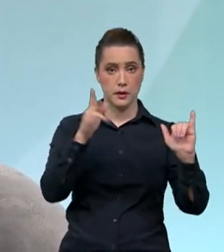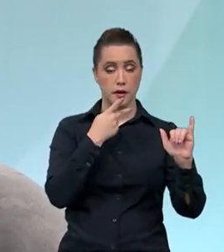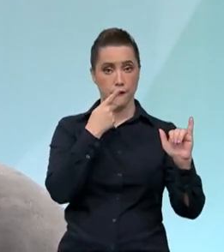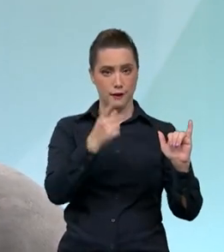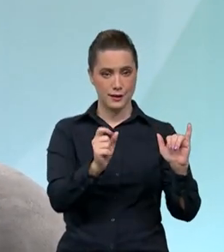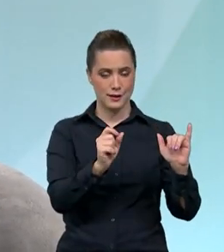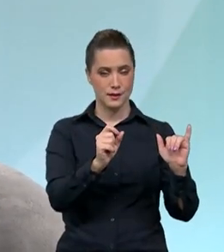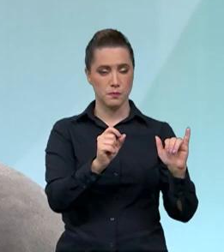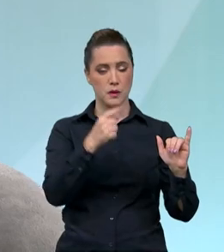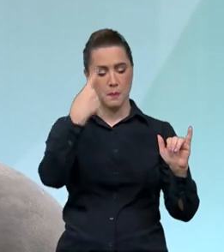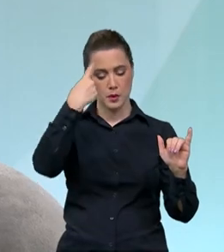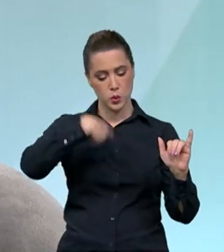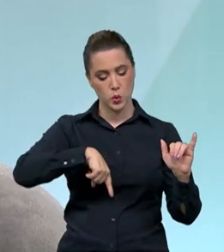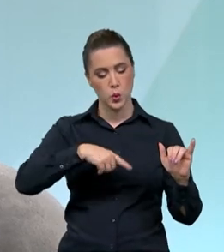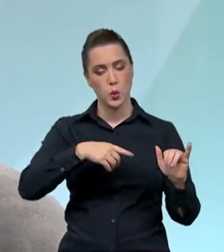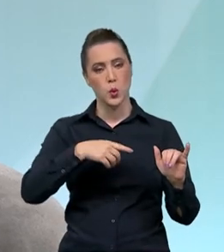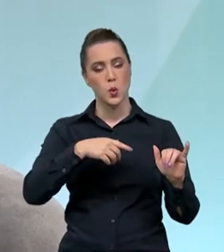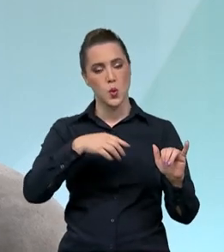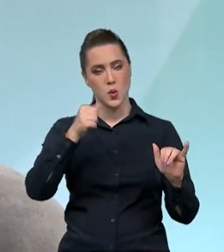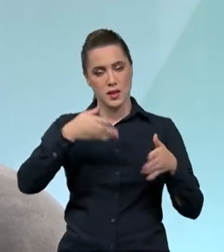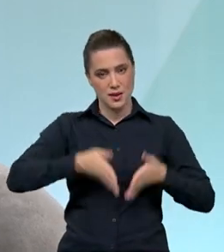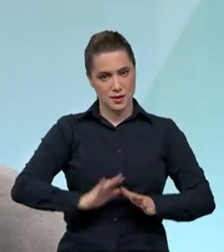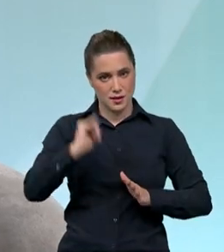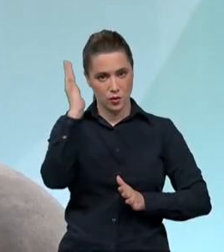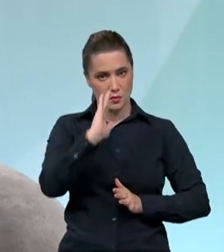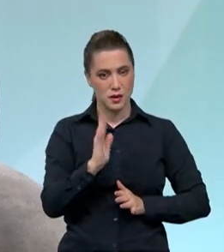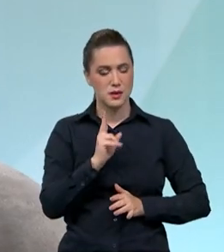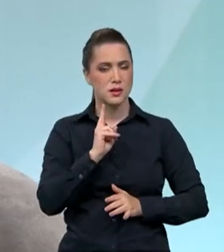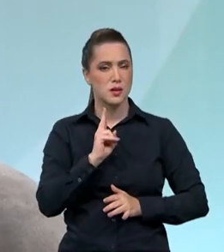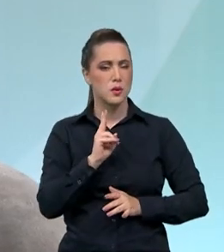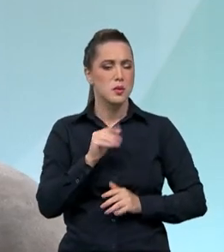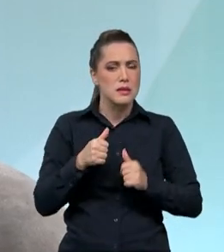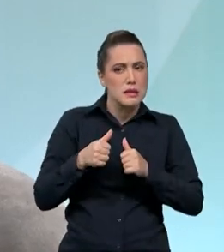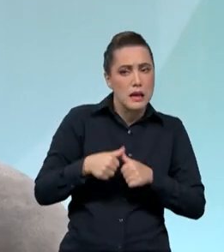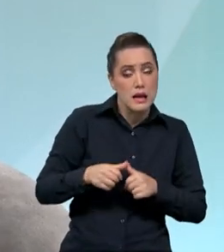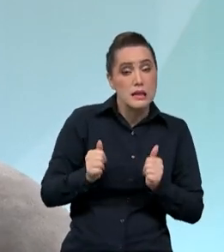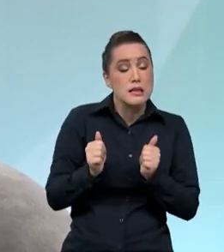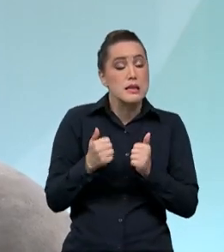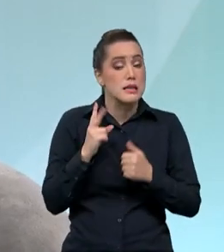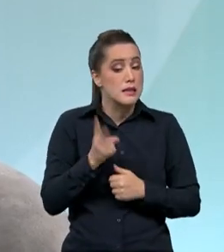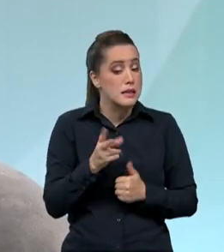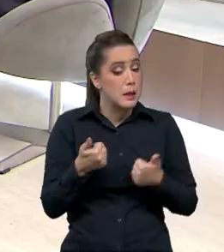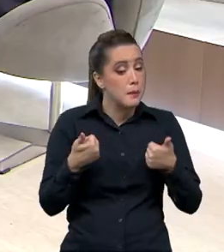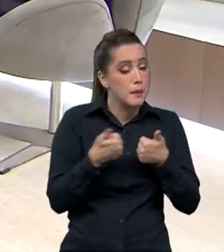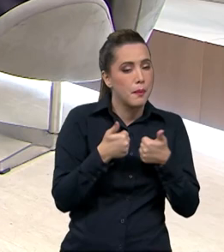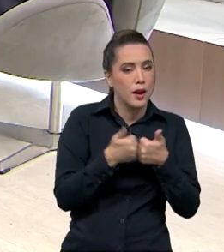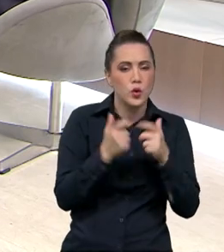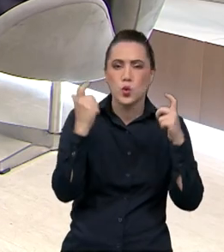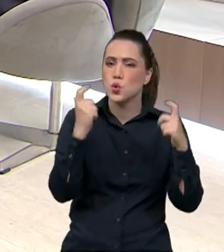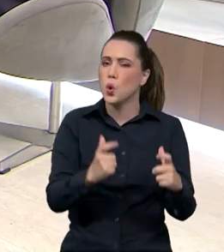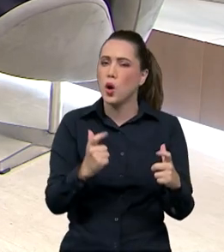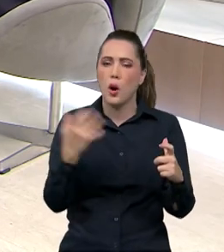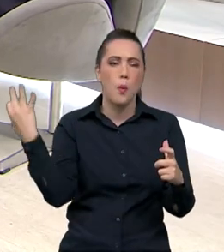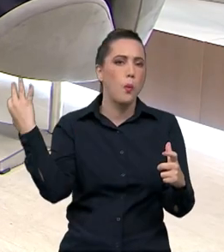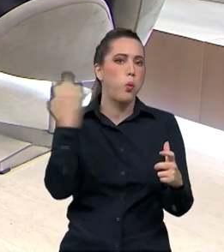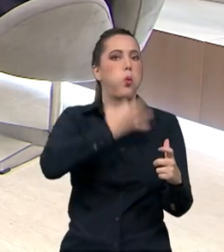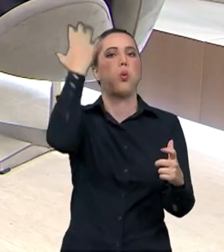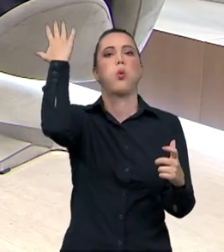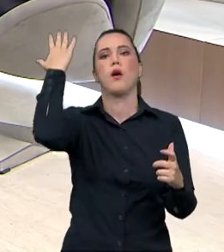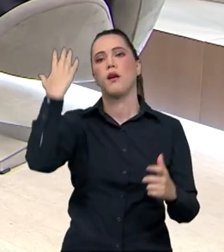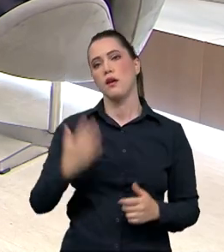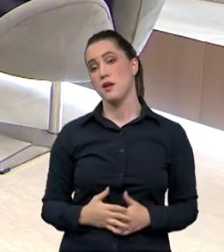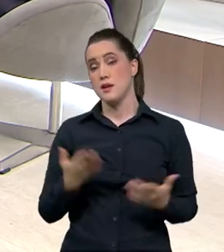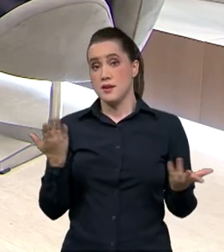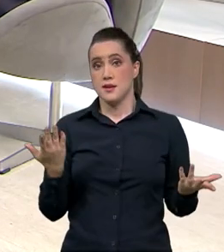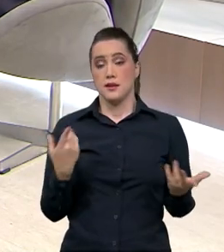de um destino incrível. E isso não é só publicidade, não, isso é uma realidade, é uma verdade. verdade. Em qualquer lugar que você estiver no